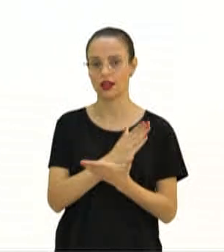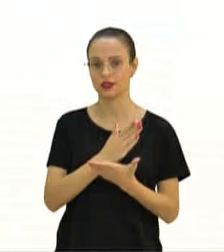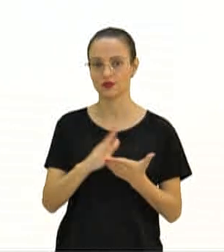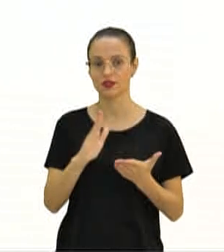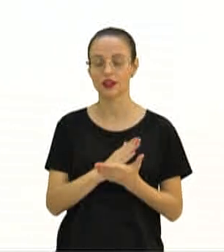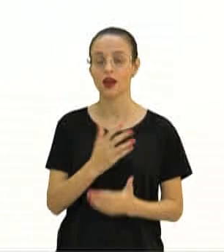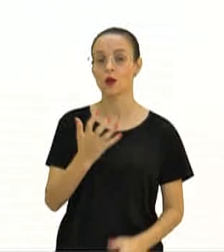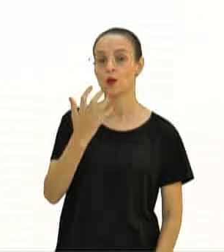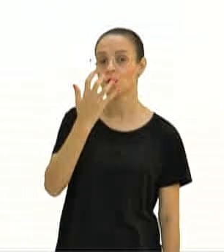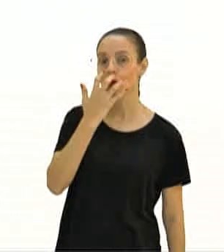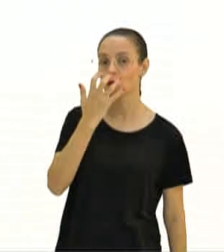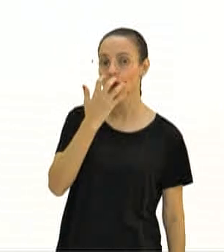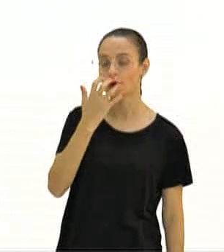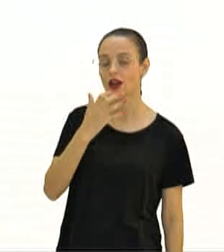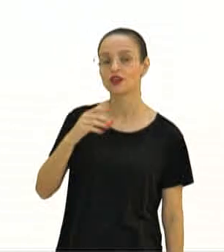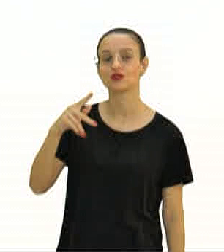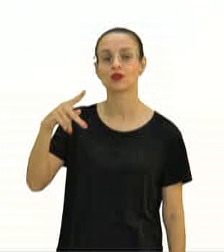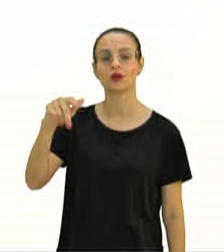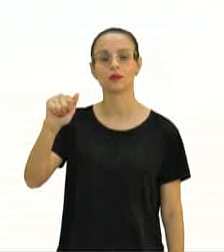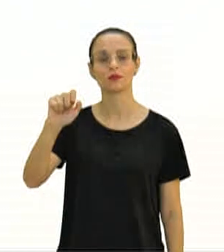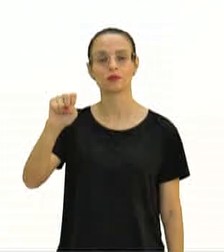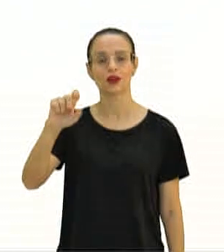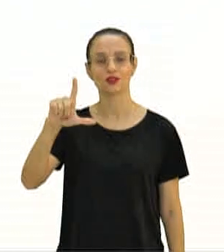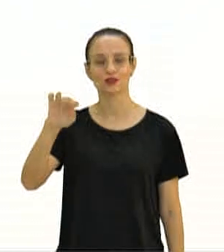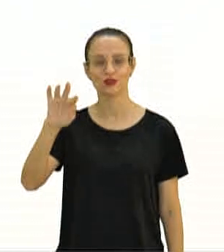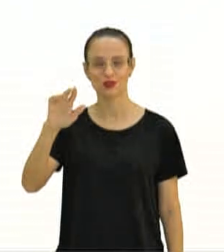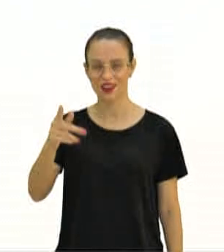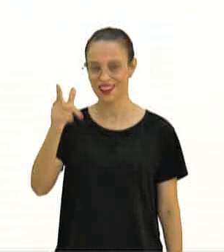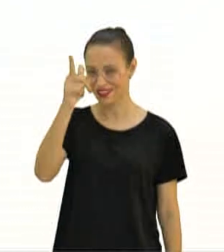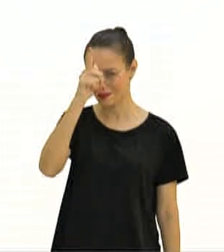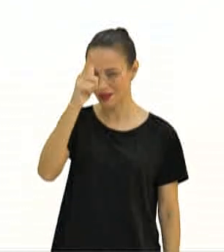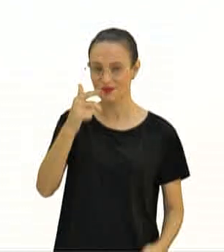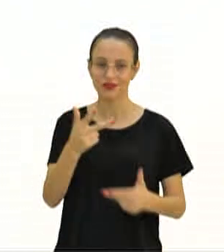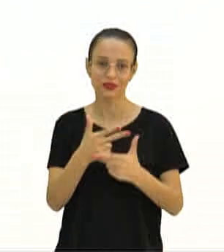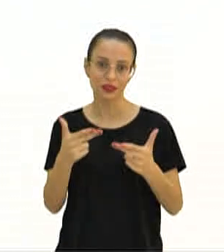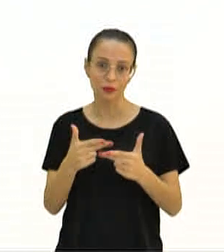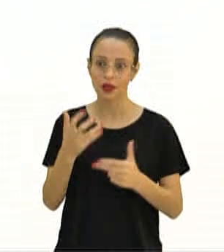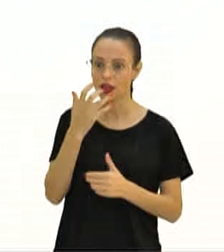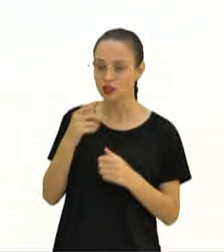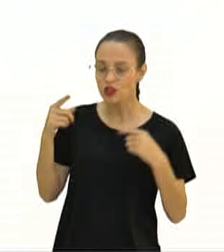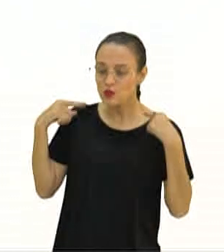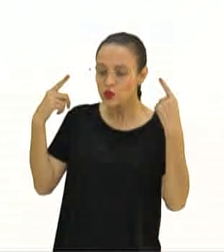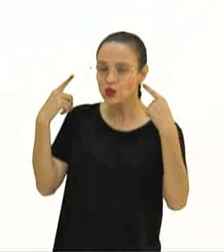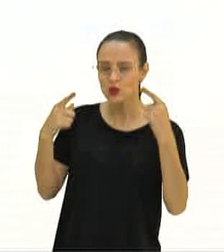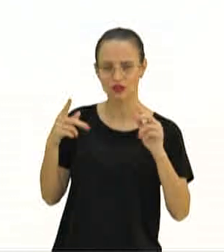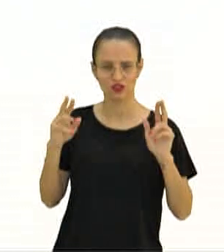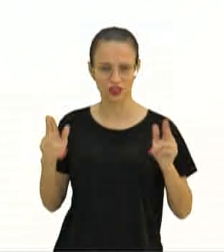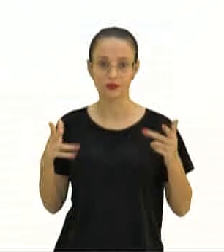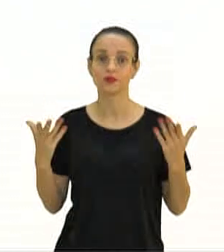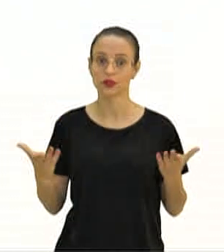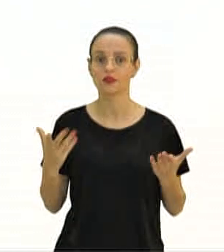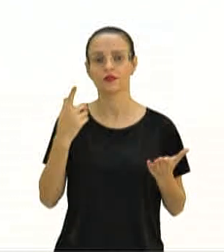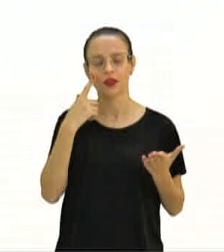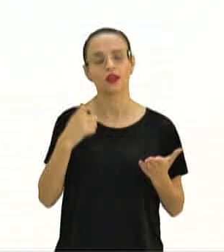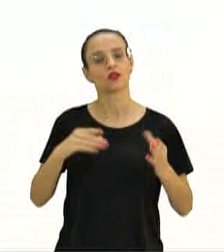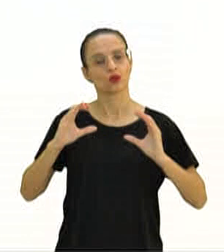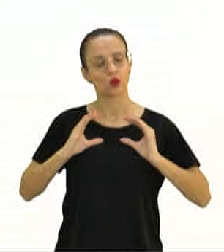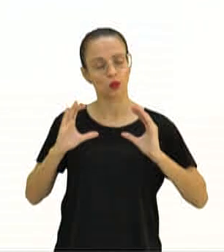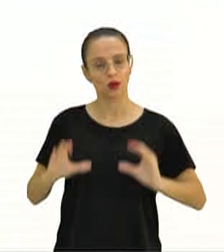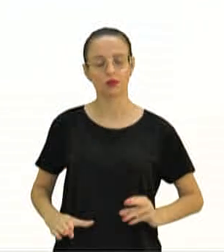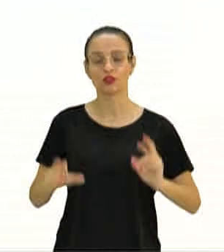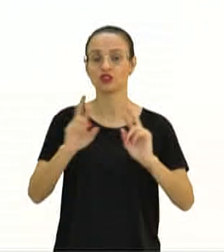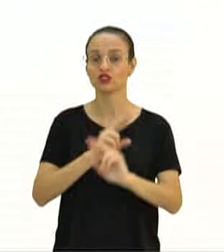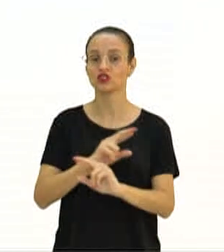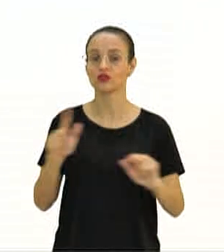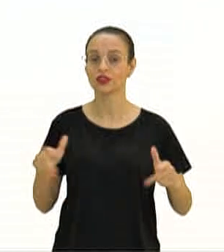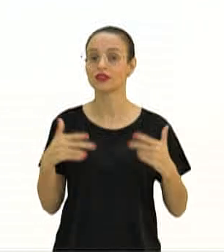pastor alemão e um púdol como membros da mesma espécie. Deve-se, portanto, observar também diferenças comportamentais, como